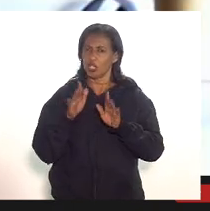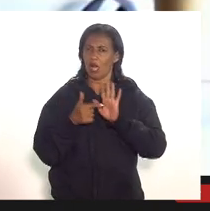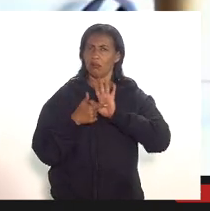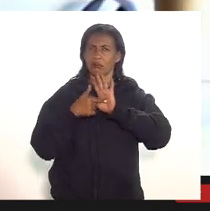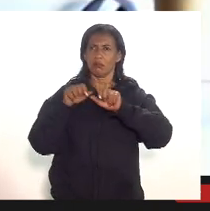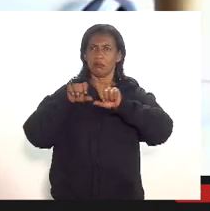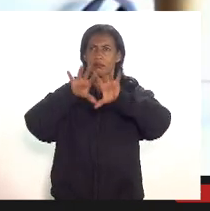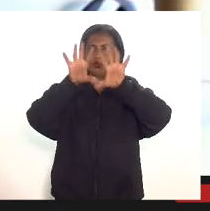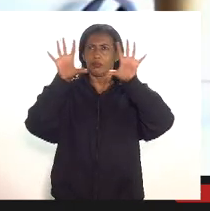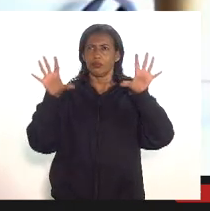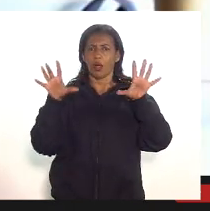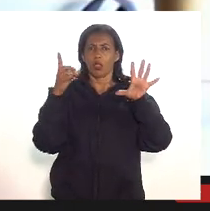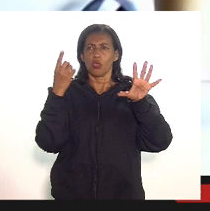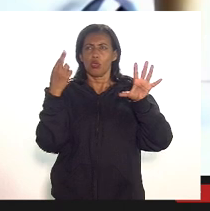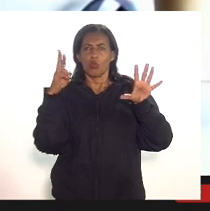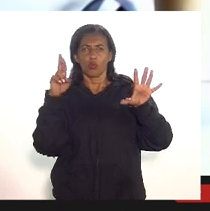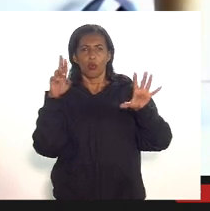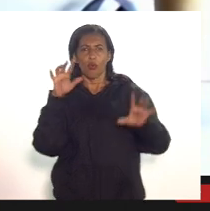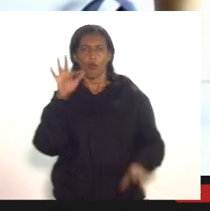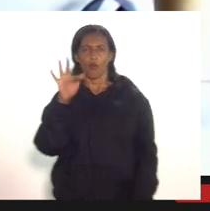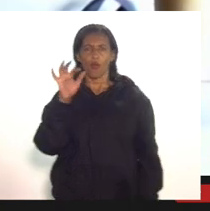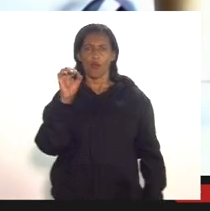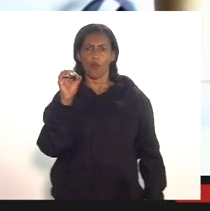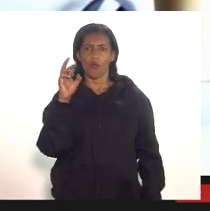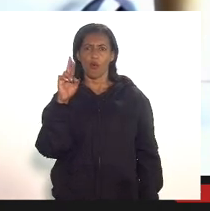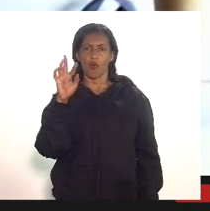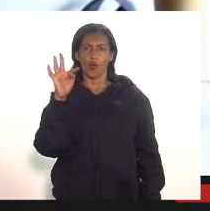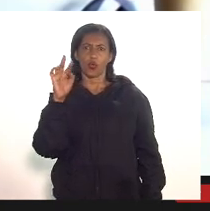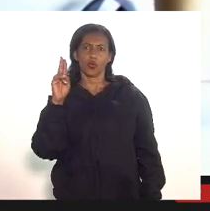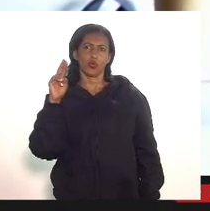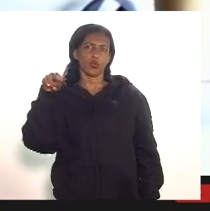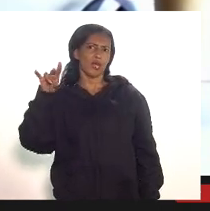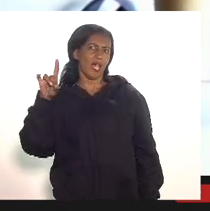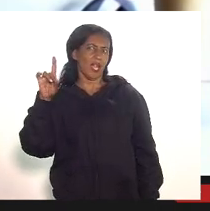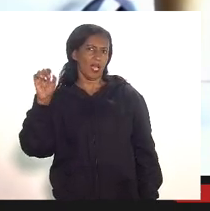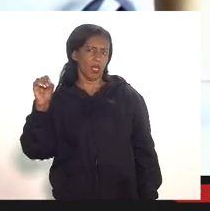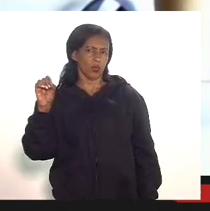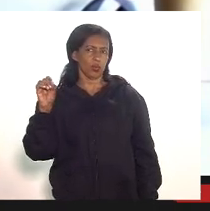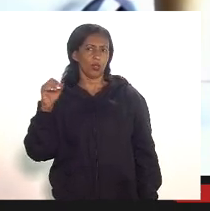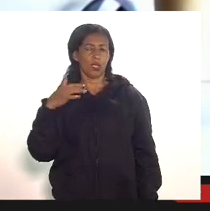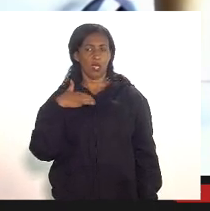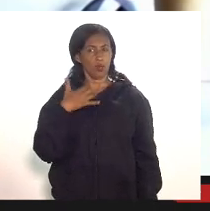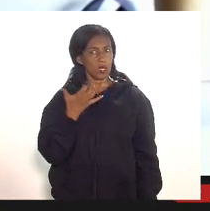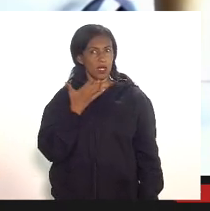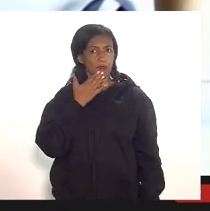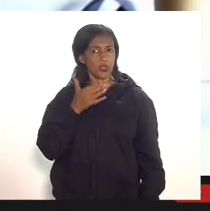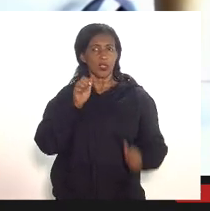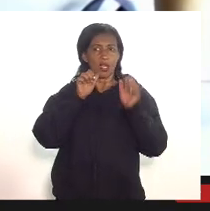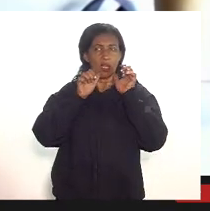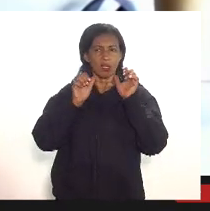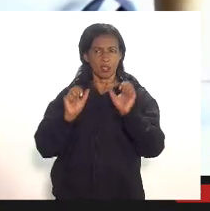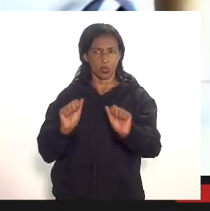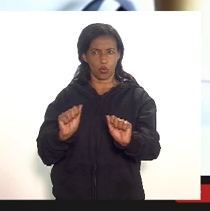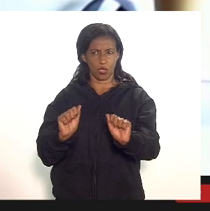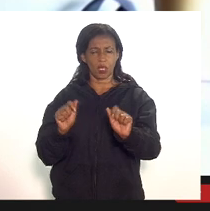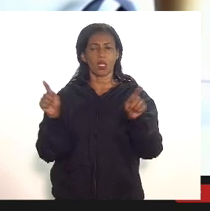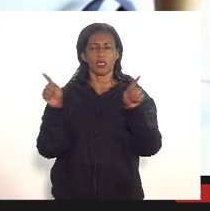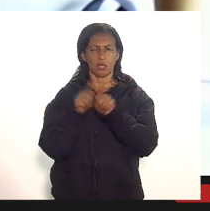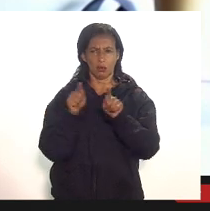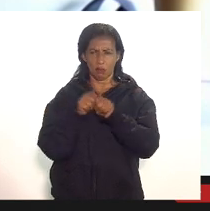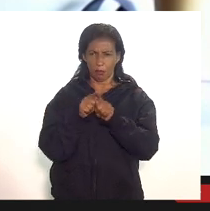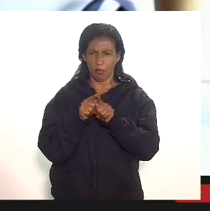doutor Fortunato eu queria solicitar a nossa assessoria que também encaminhasse